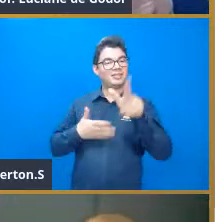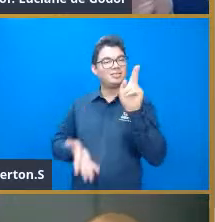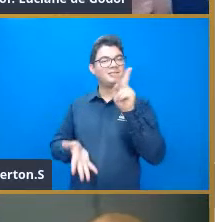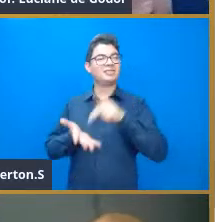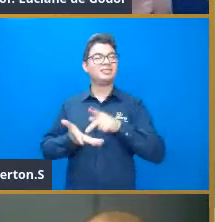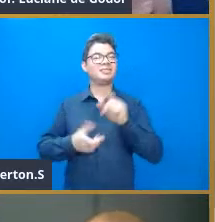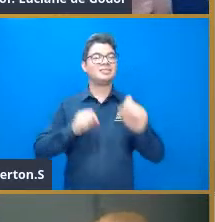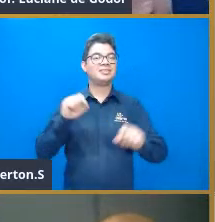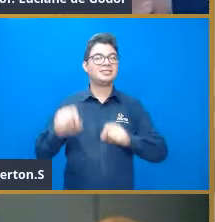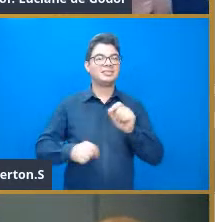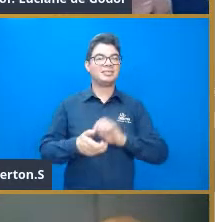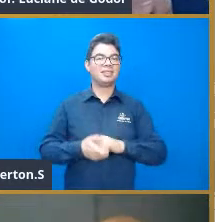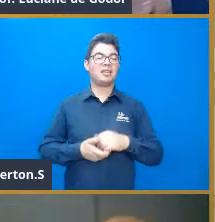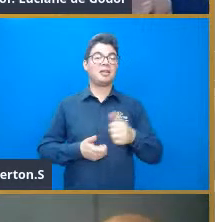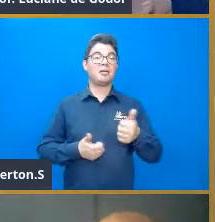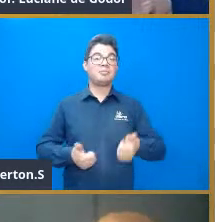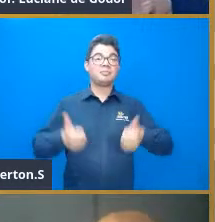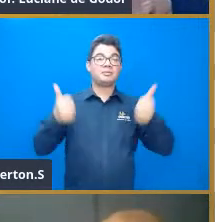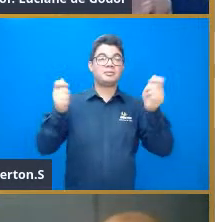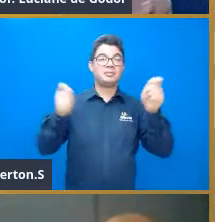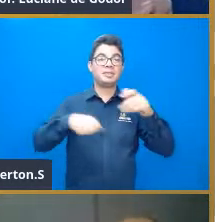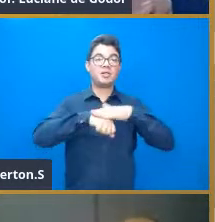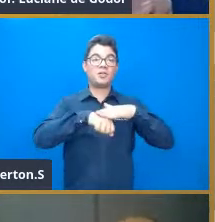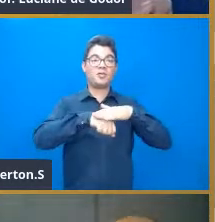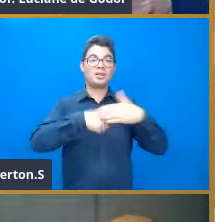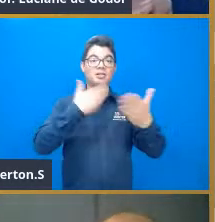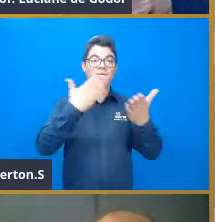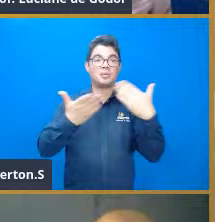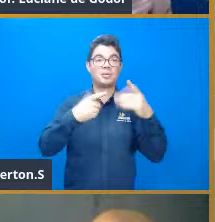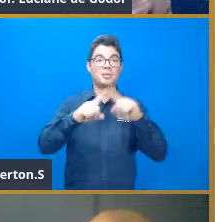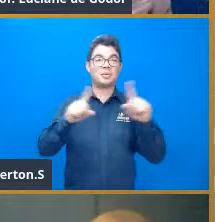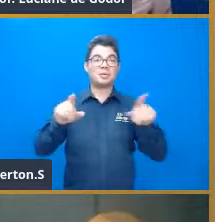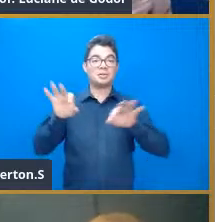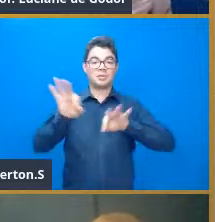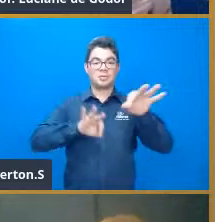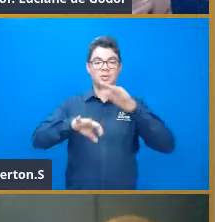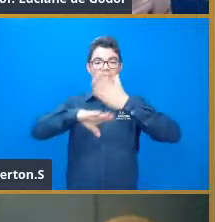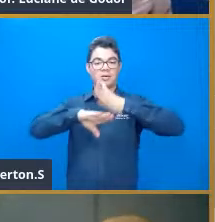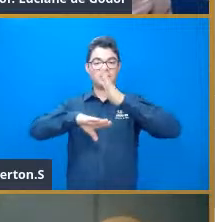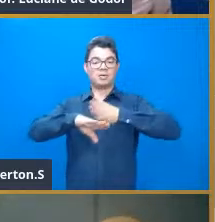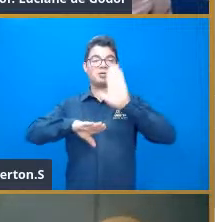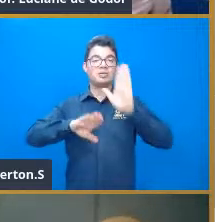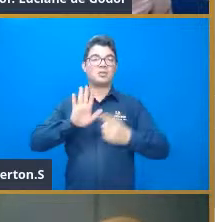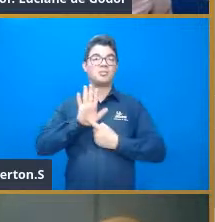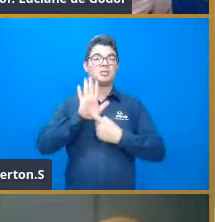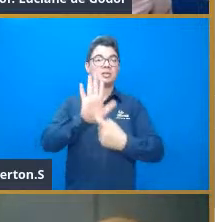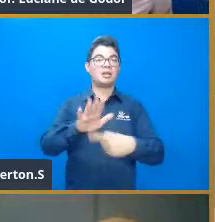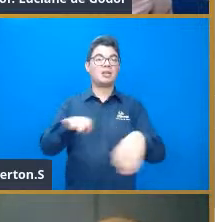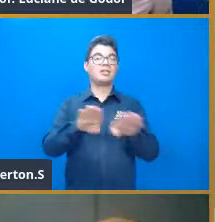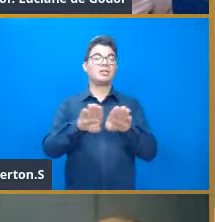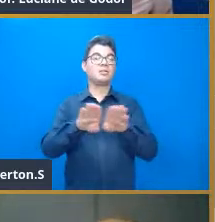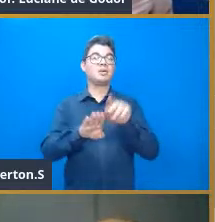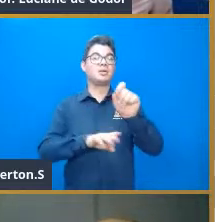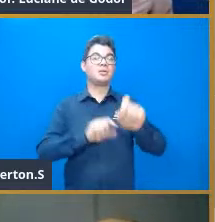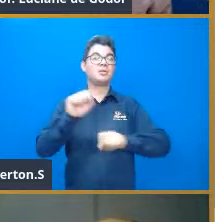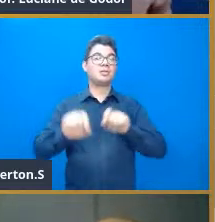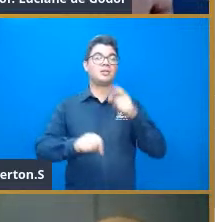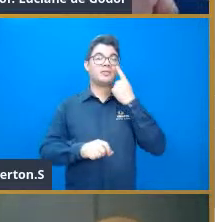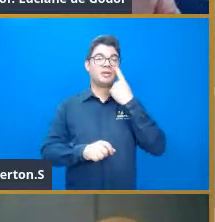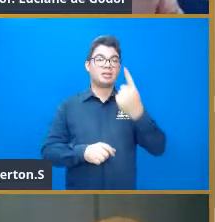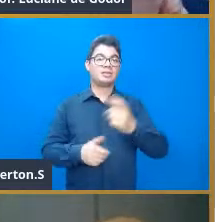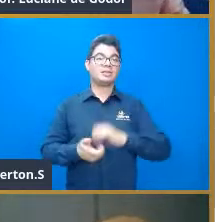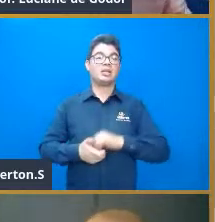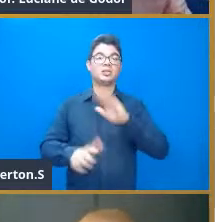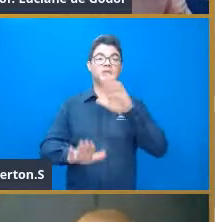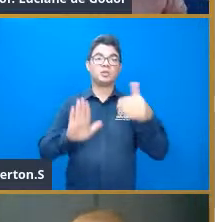O mais bacana é essa nossa conversa, né? Mas o que a gente preparou para vocês ali, é bacana de demonstrar também, né? Então, tudo isso